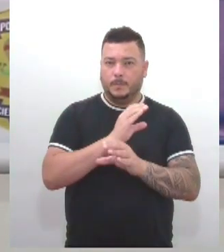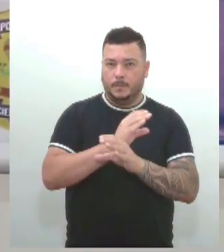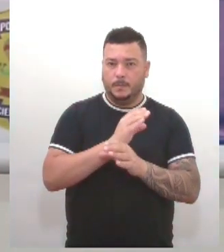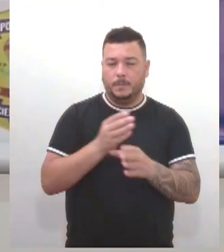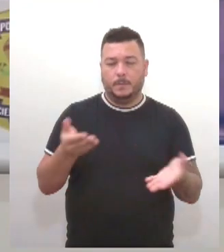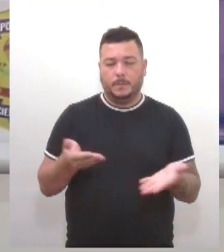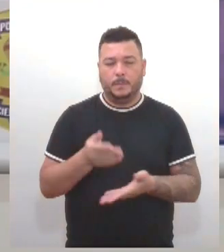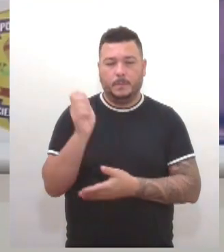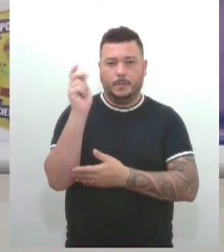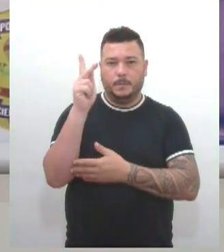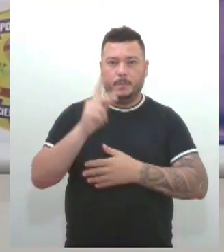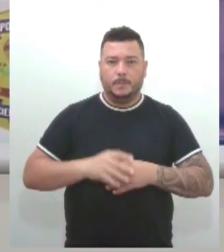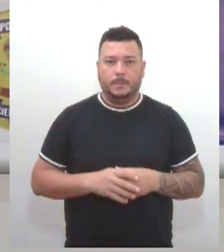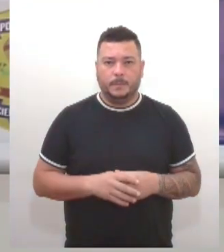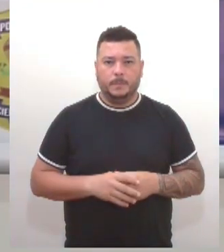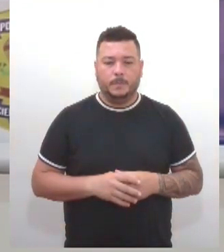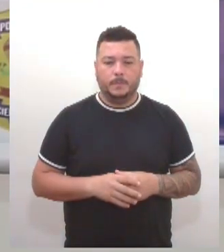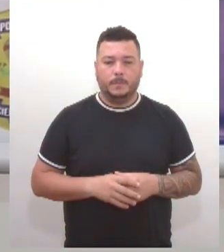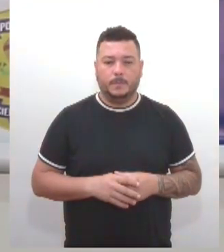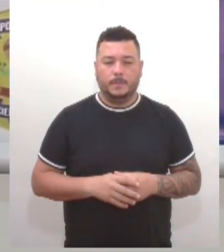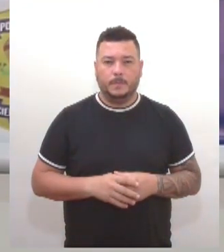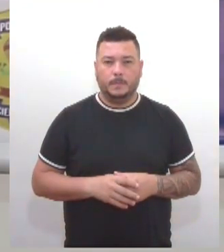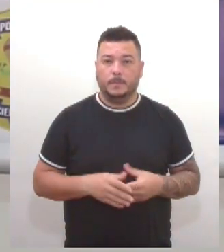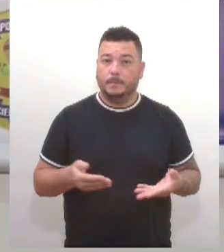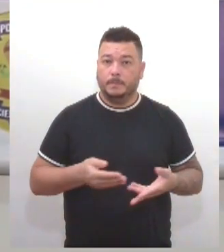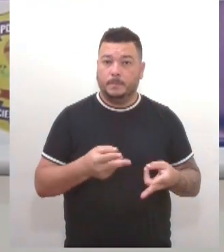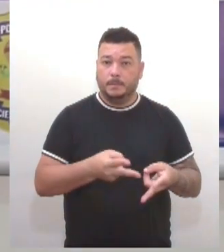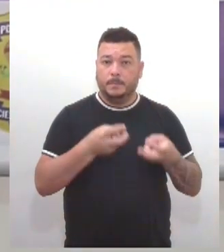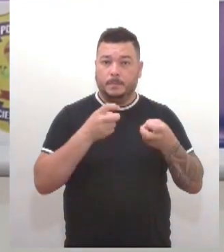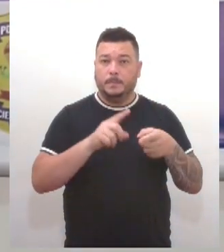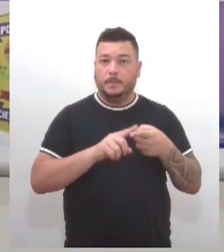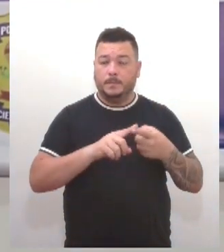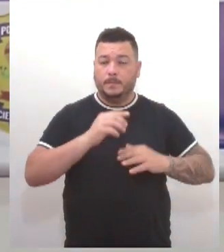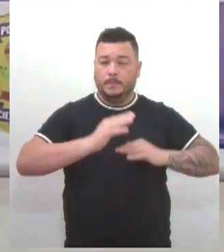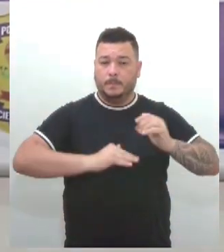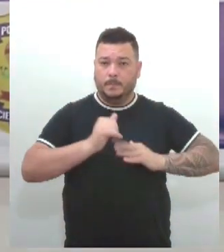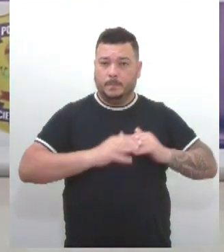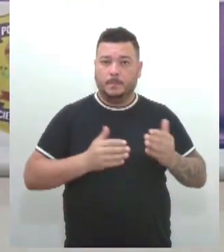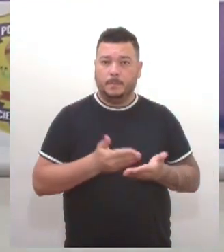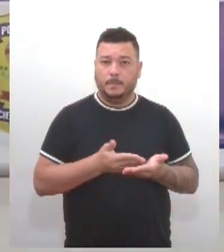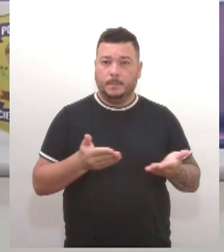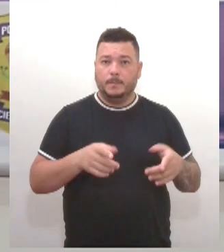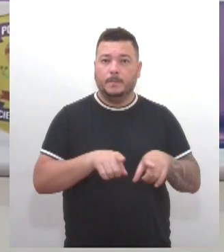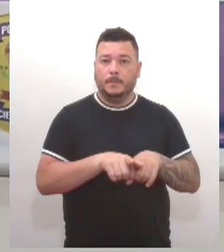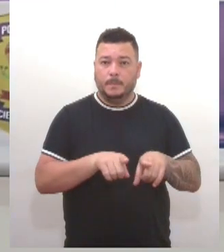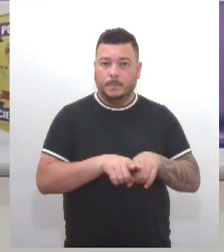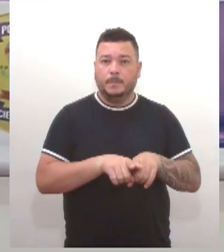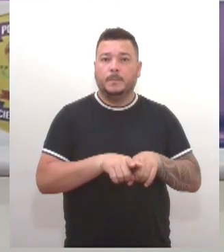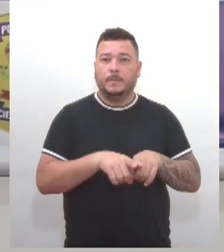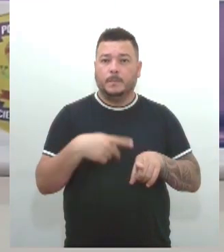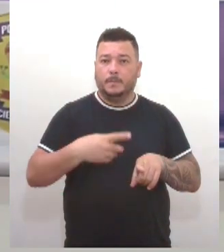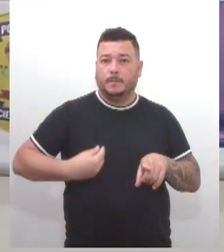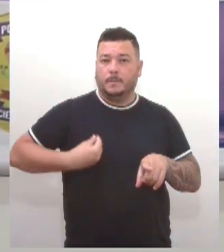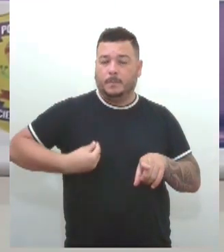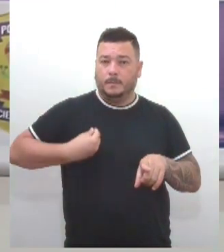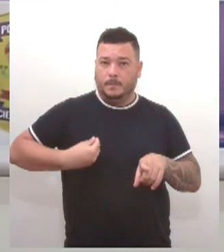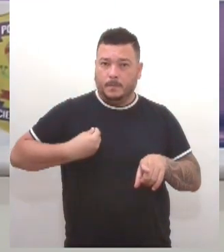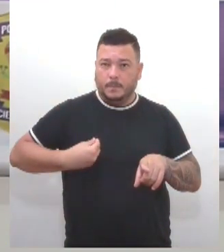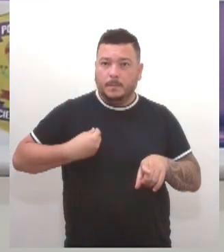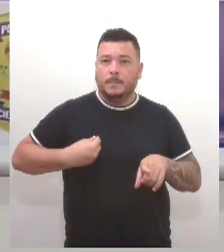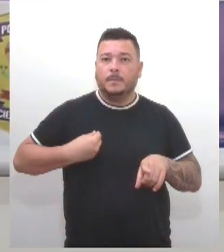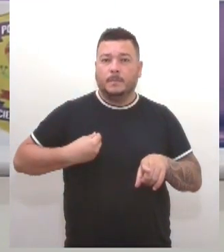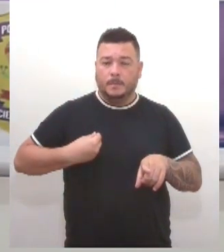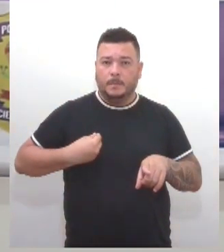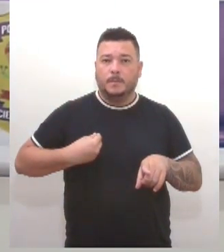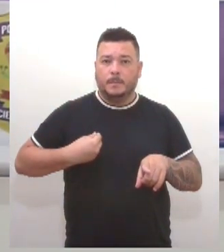demonstração de reconhecimento desses profissionais que deram boa parte da sua vida. São servidores que, em muitos casos,